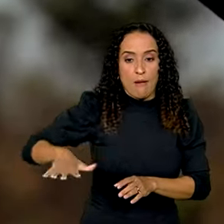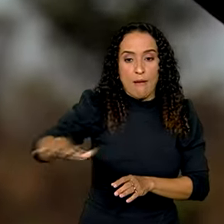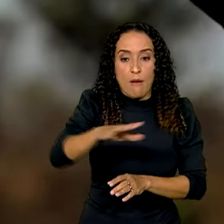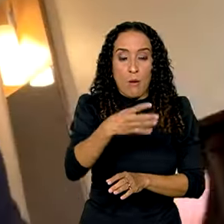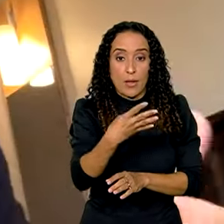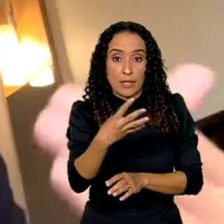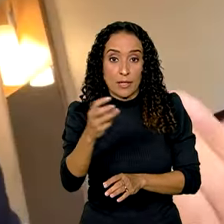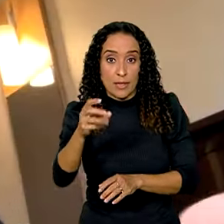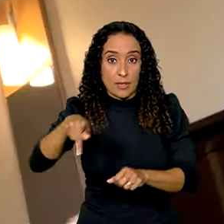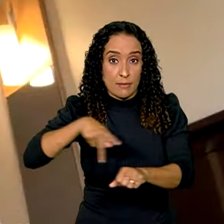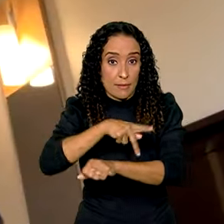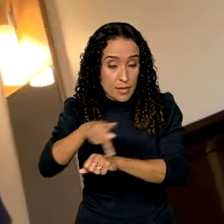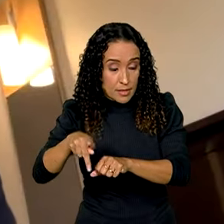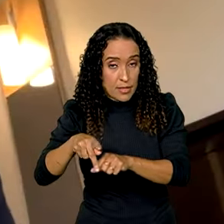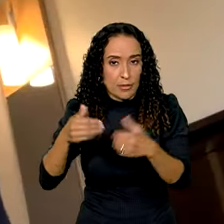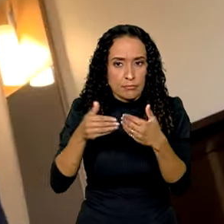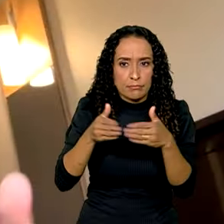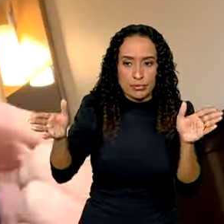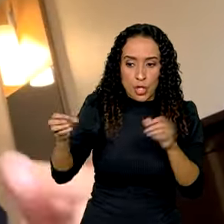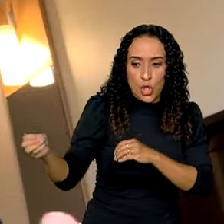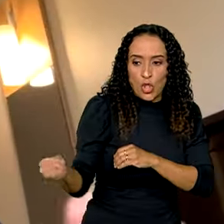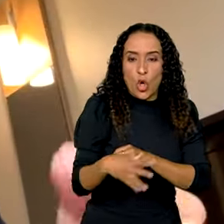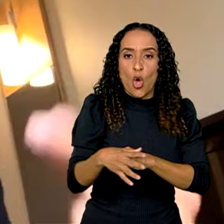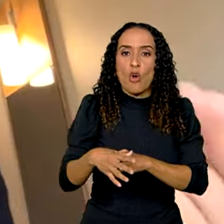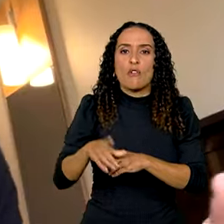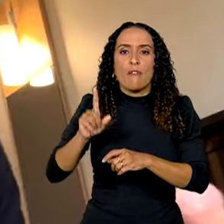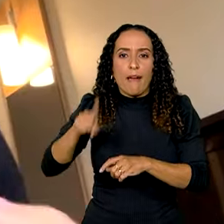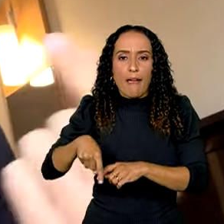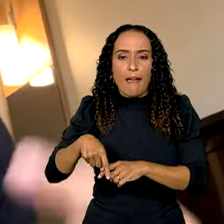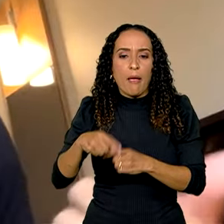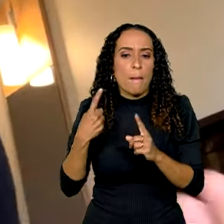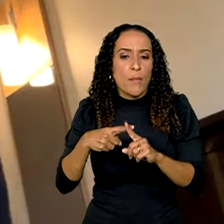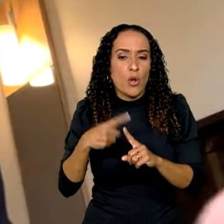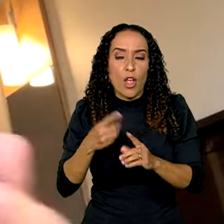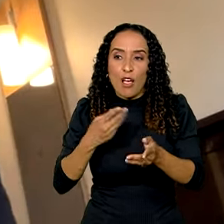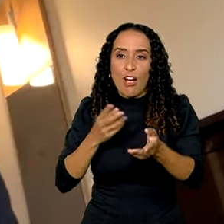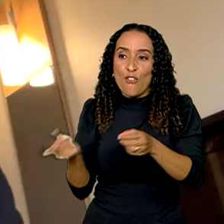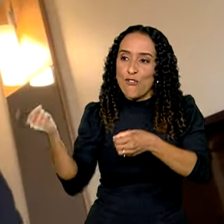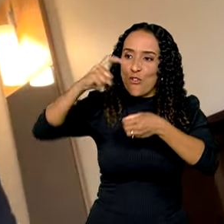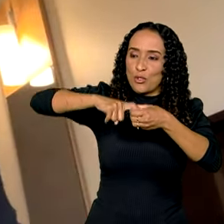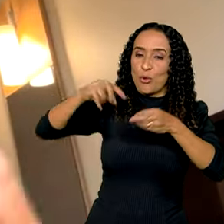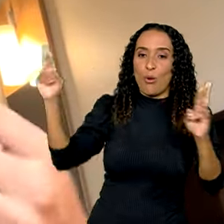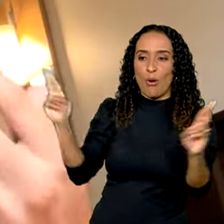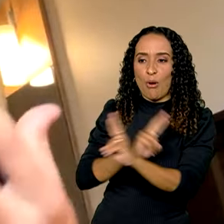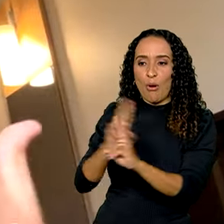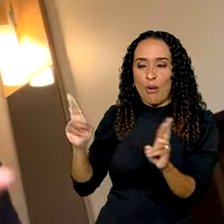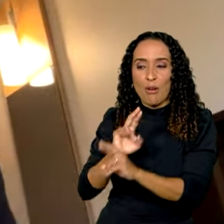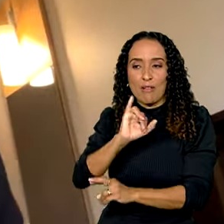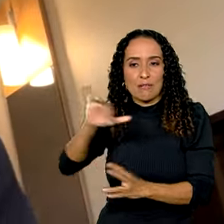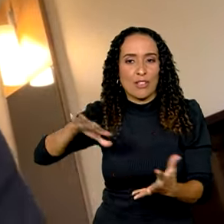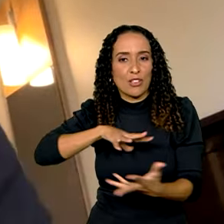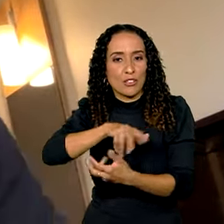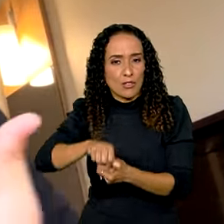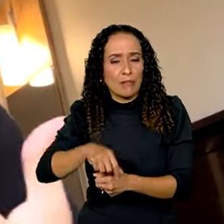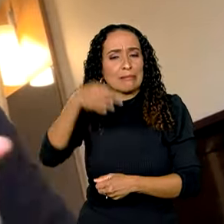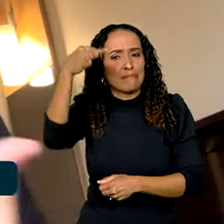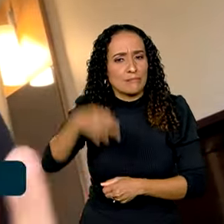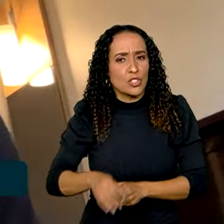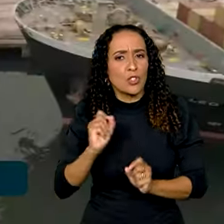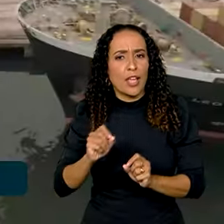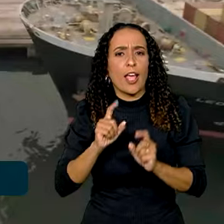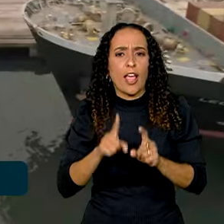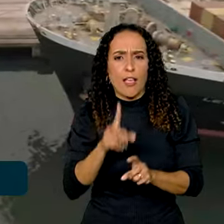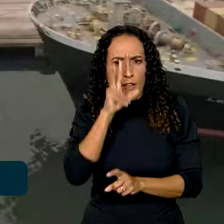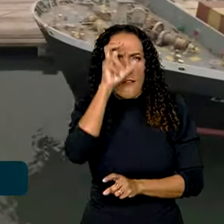países. Essa abertura de novos mercados é fruto da retomada do diálogo internacional, que com certeza será um